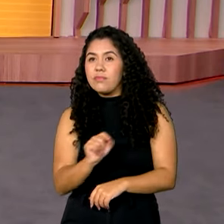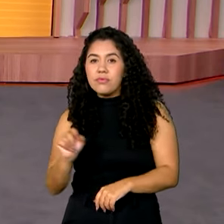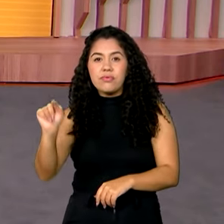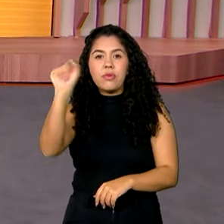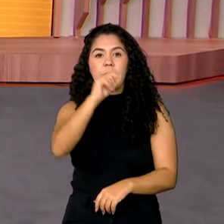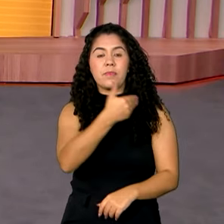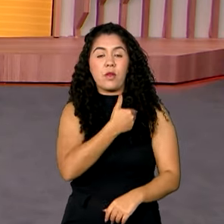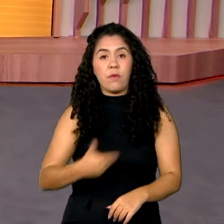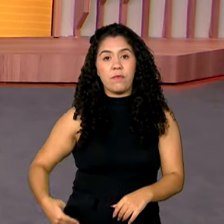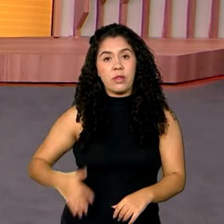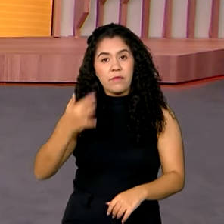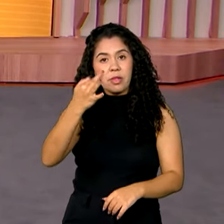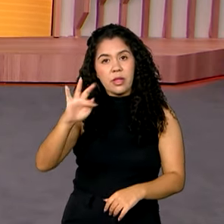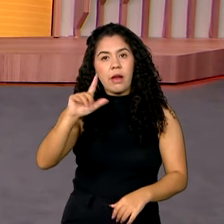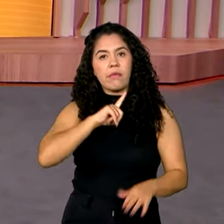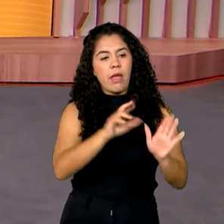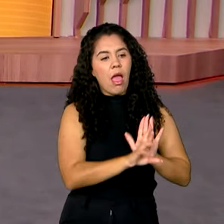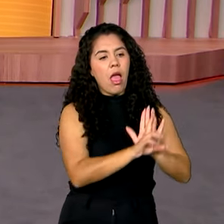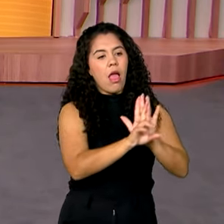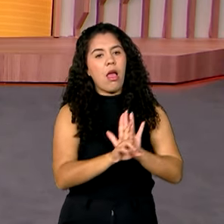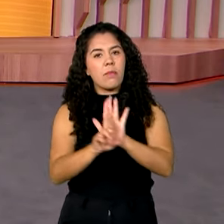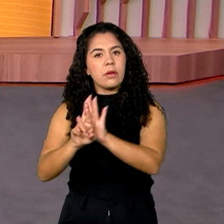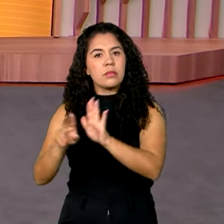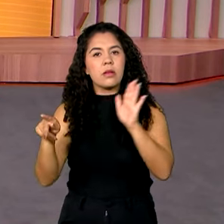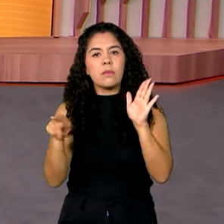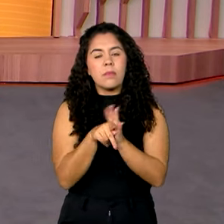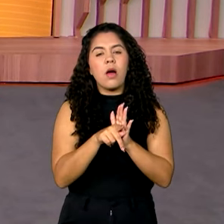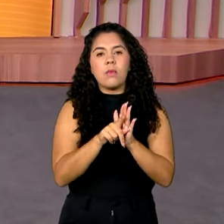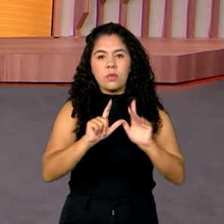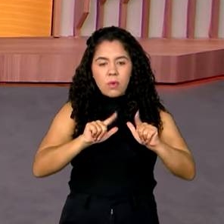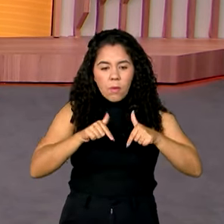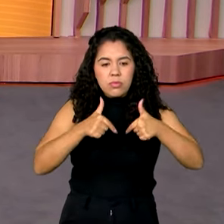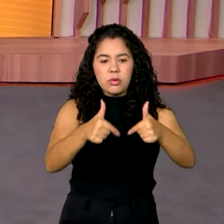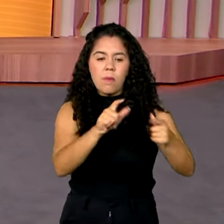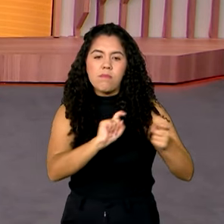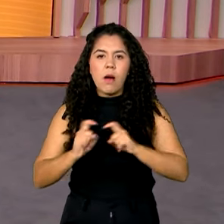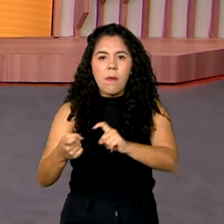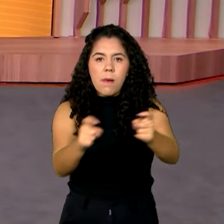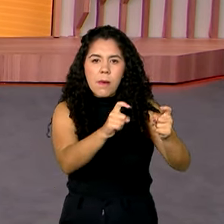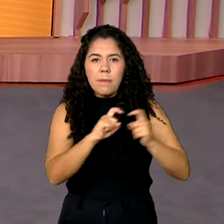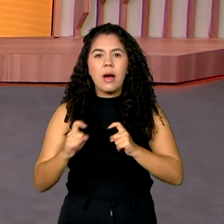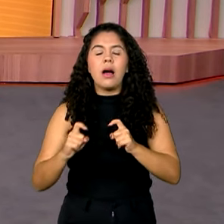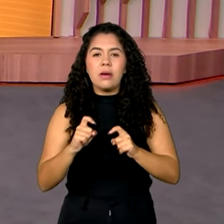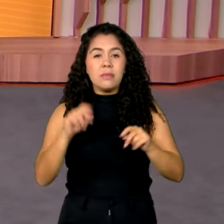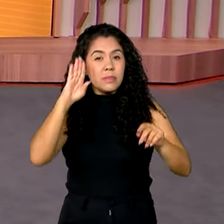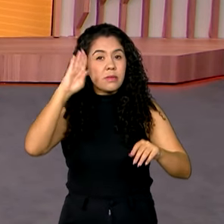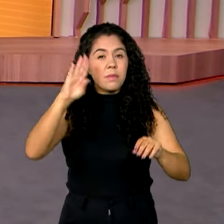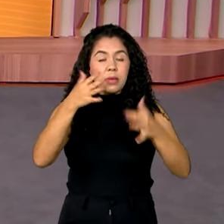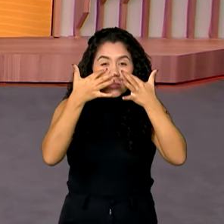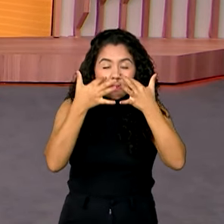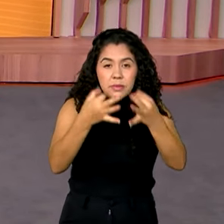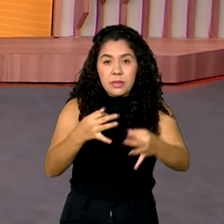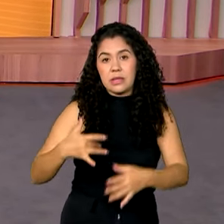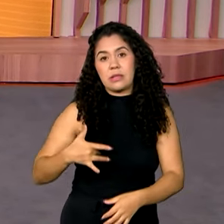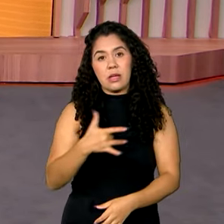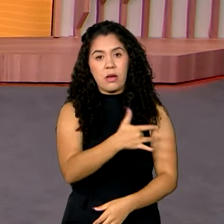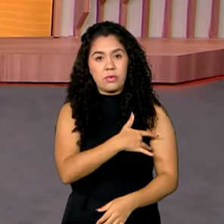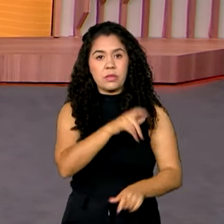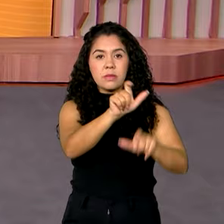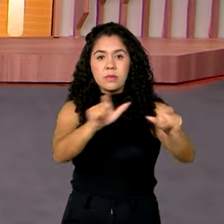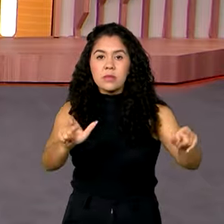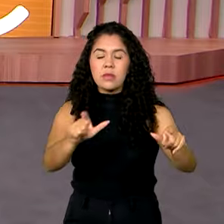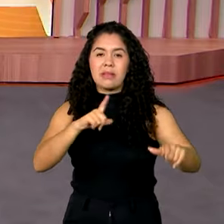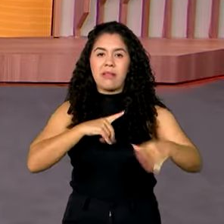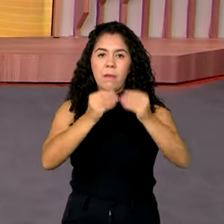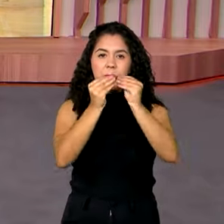frente de atuação. Essas ações são voltadas para os cuidados com a saúde da população que vive nos estados mais afetados pelo fogo.